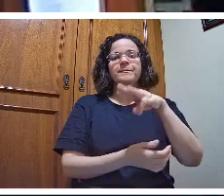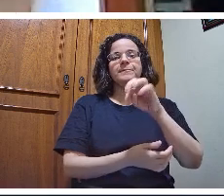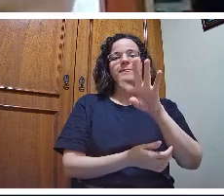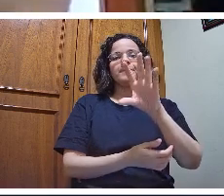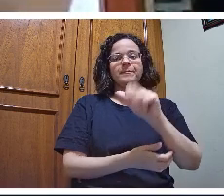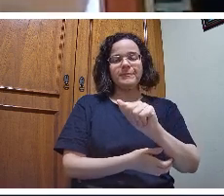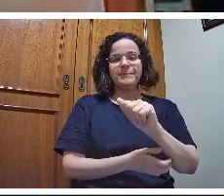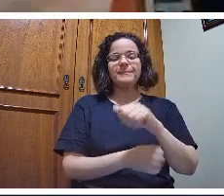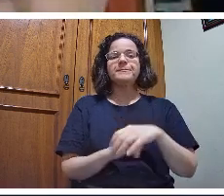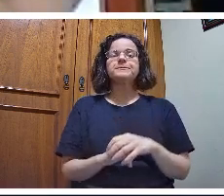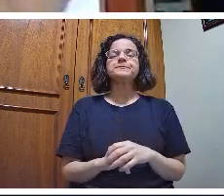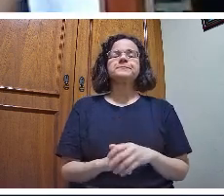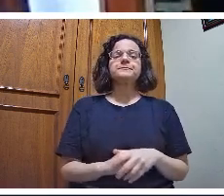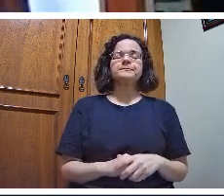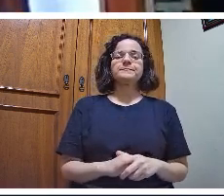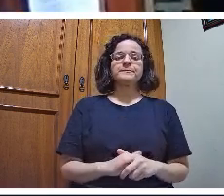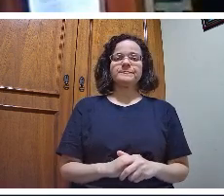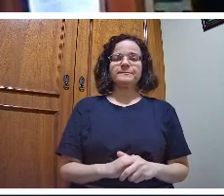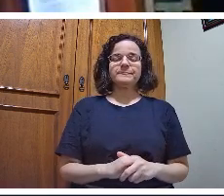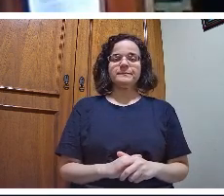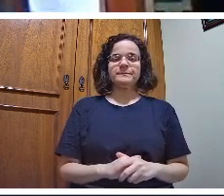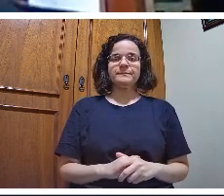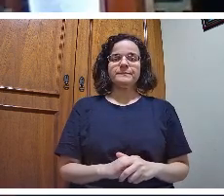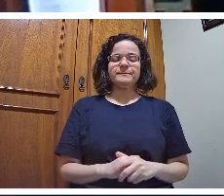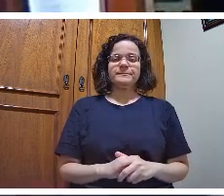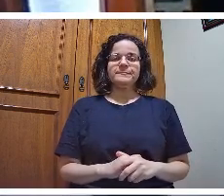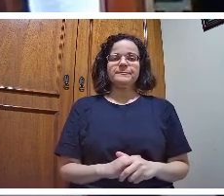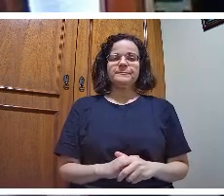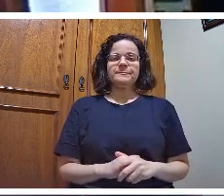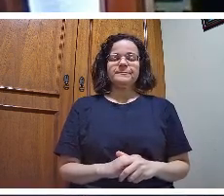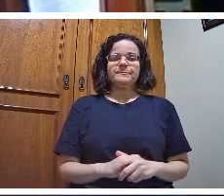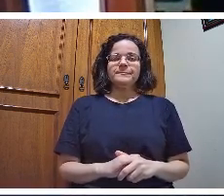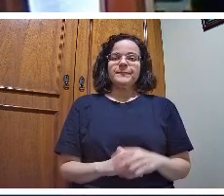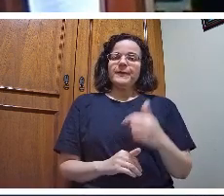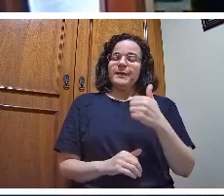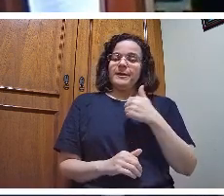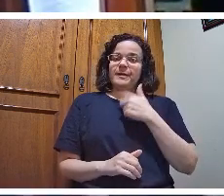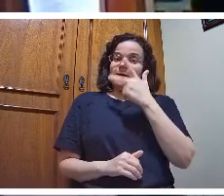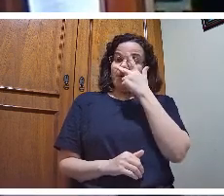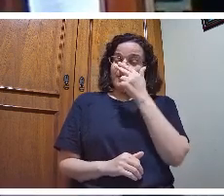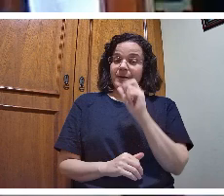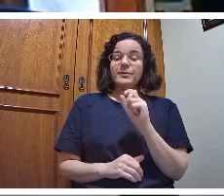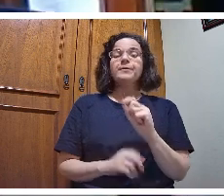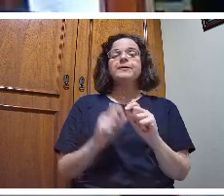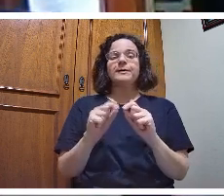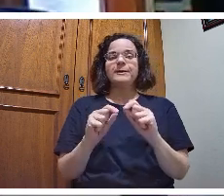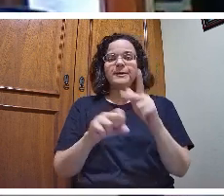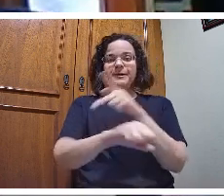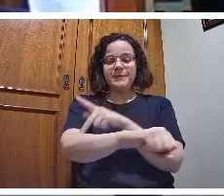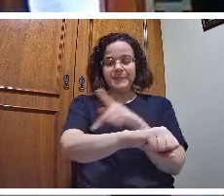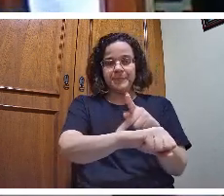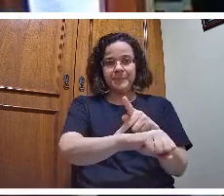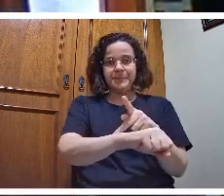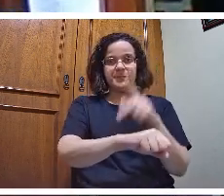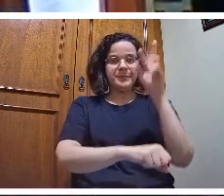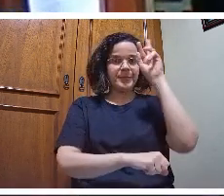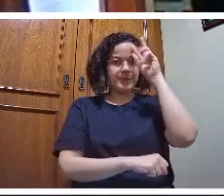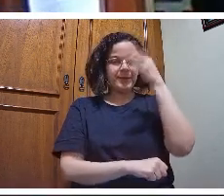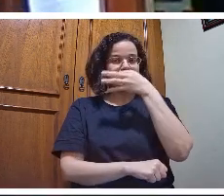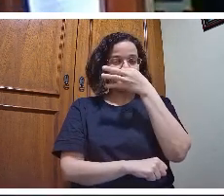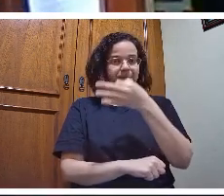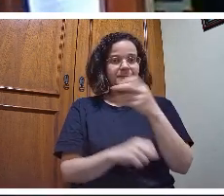Eu creio que a pedagogia histórico-crítica e a didática da pedagogia histórico-crítica,